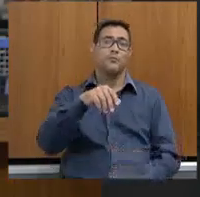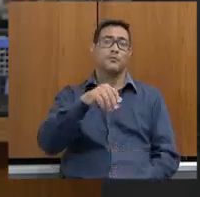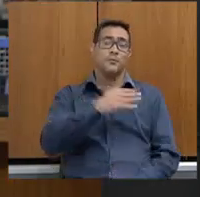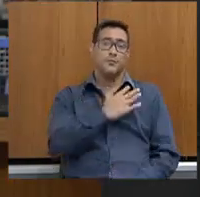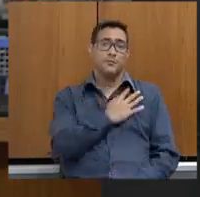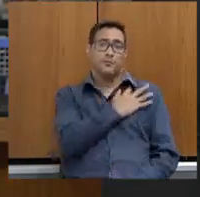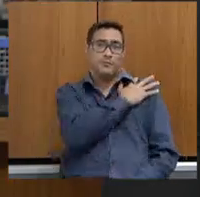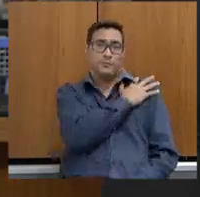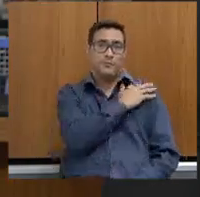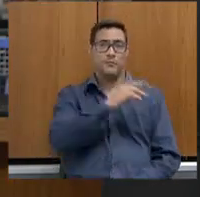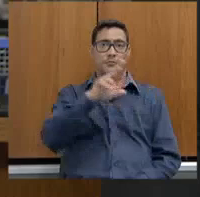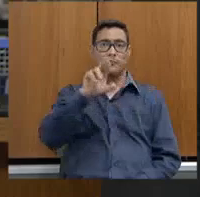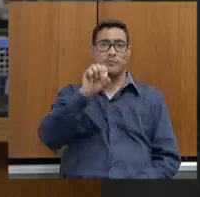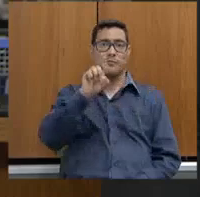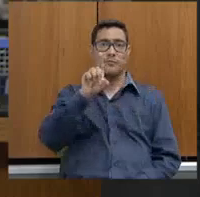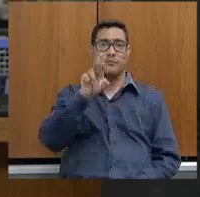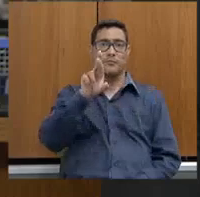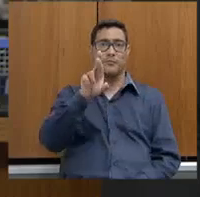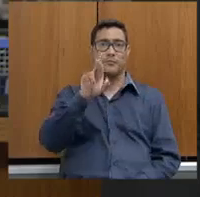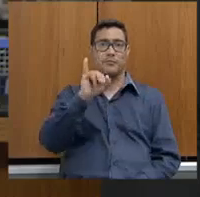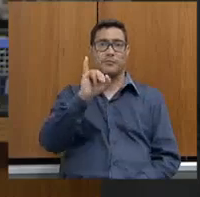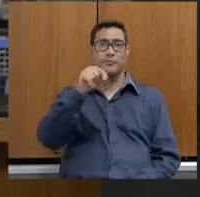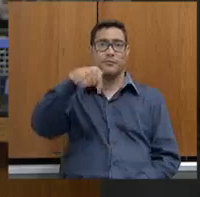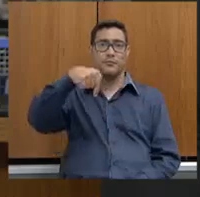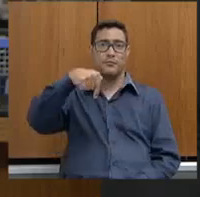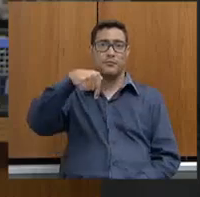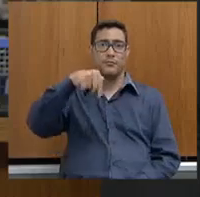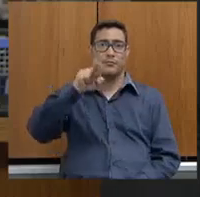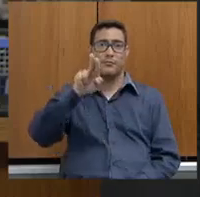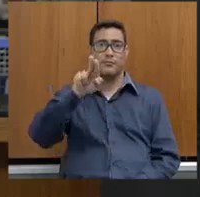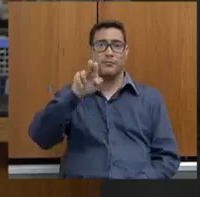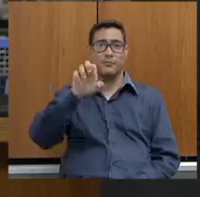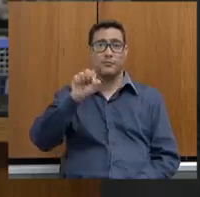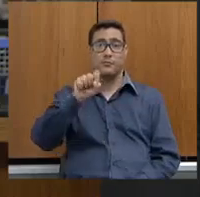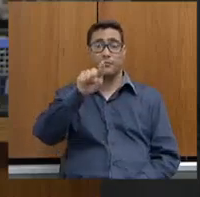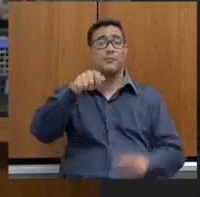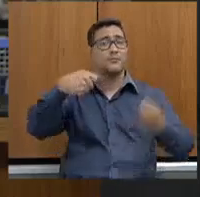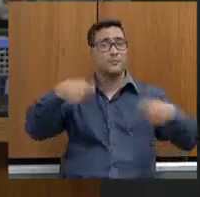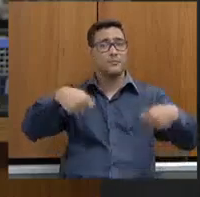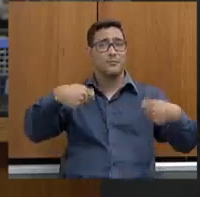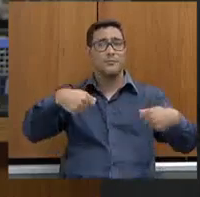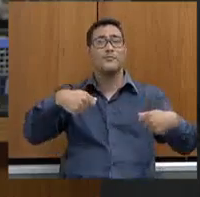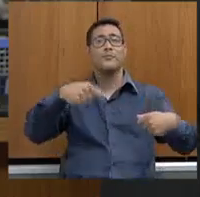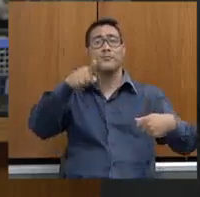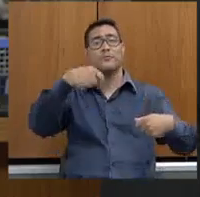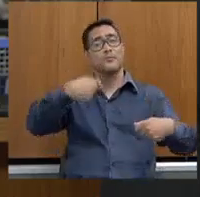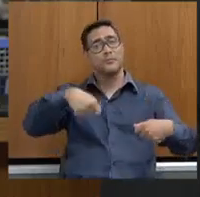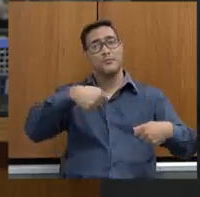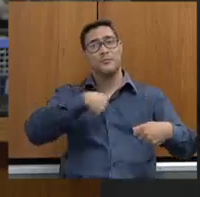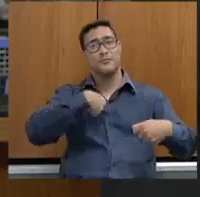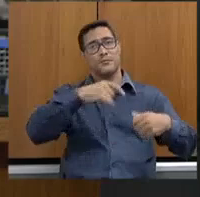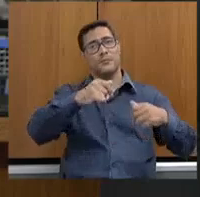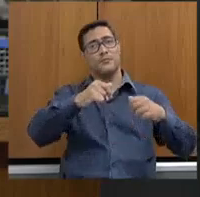a necessidade que vocês têm da identidade, Rodrigues, de se sentirem como